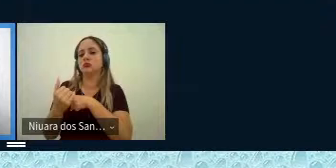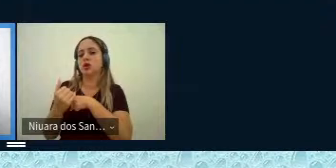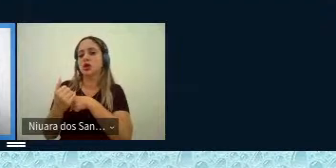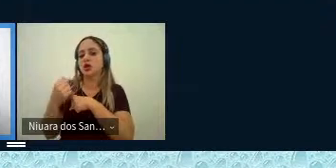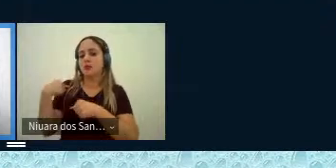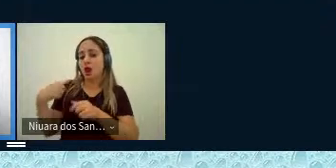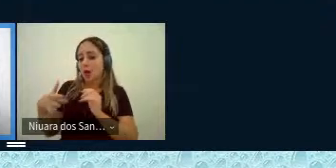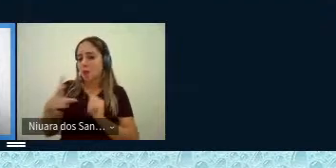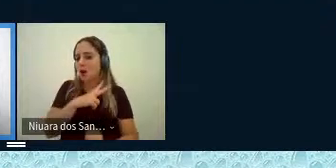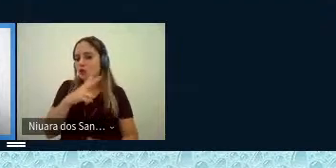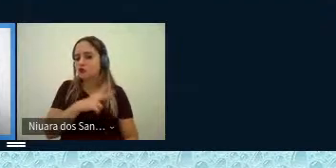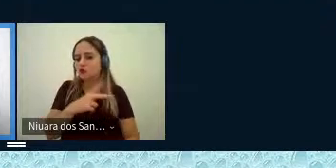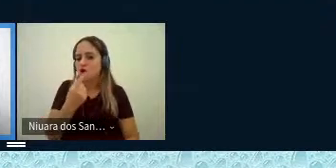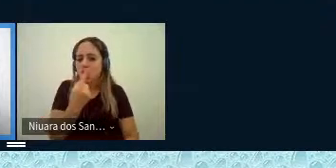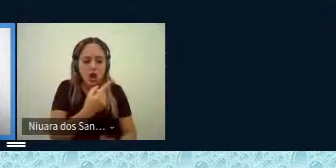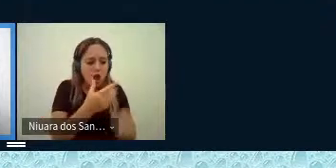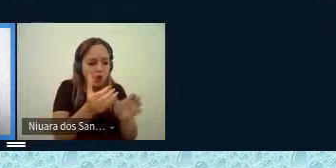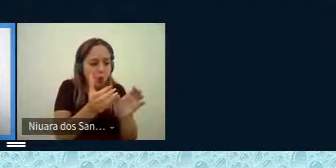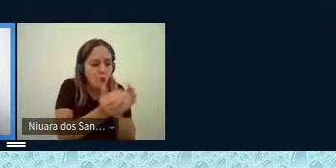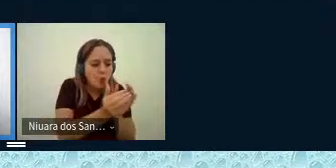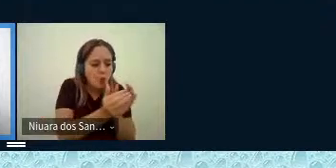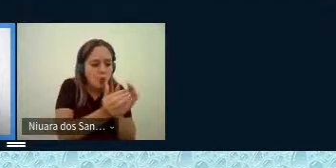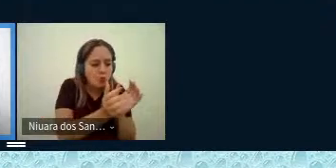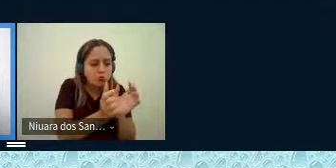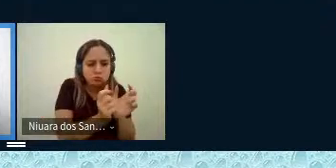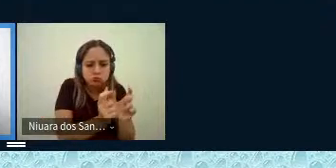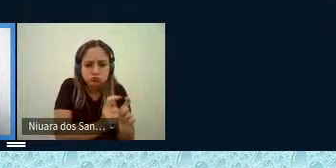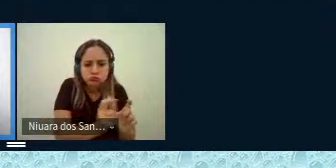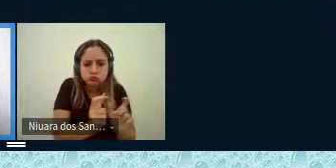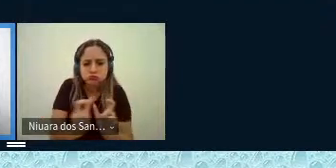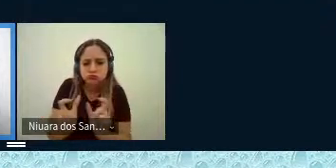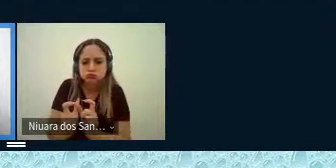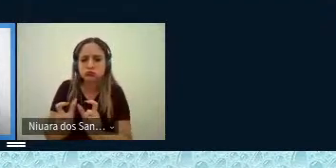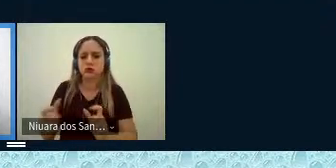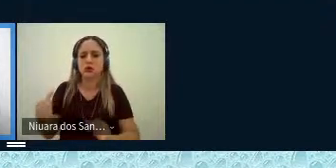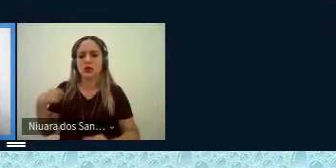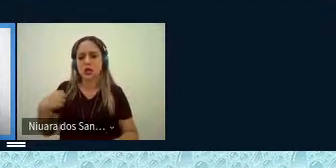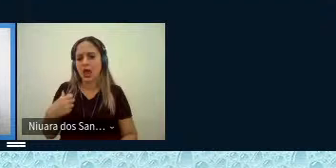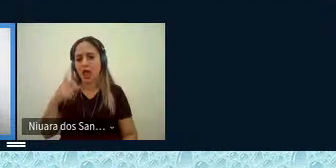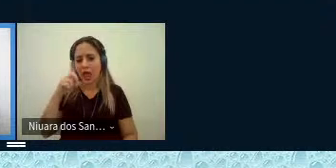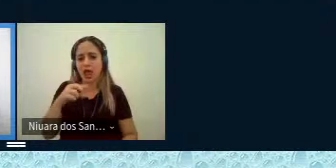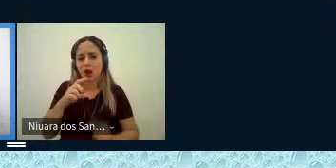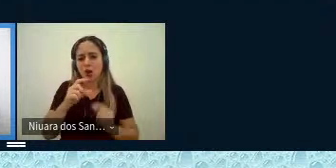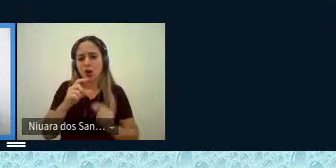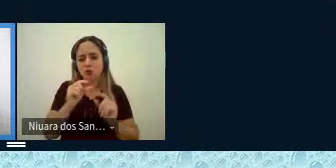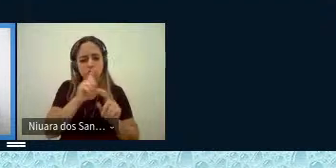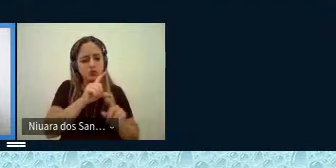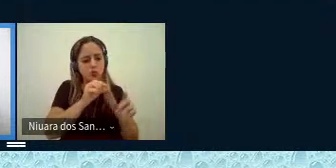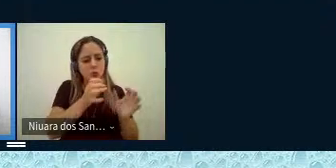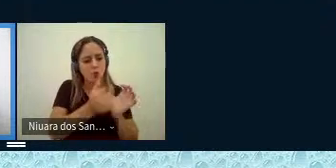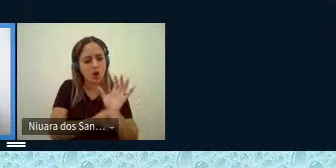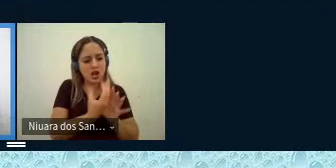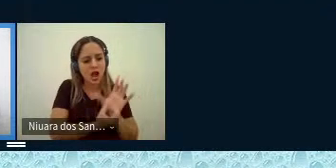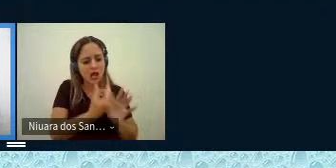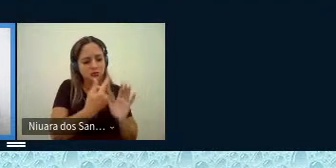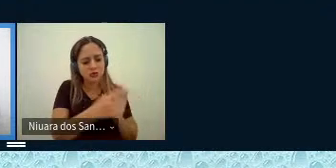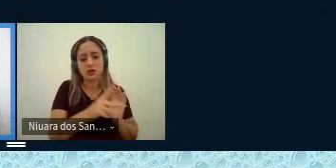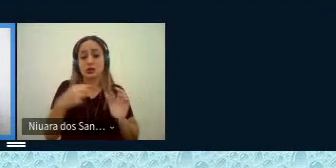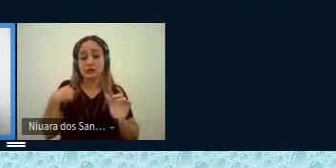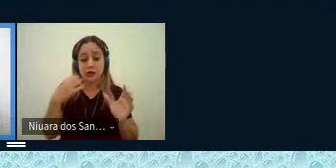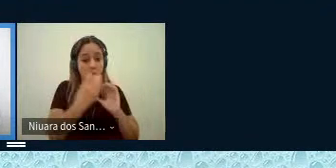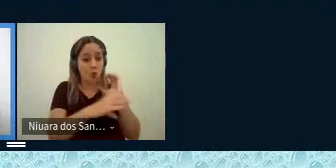particular de cada subgrupo um dialeto da língua. Se a comunicação entre os subgrupos diminuir,